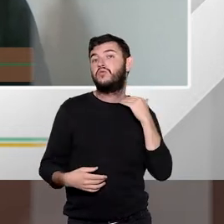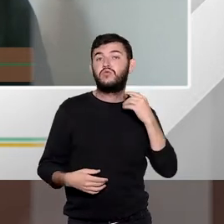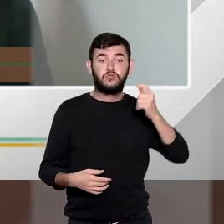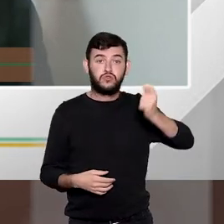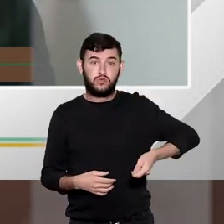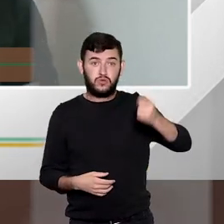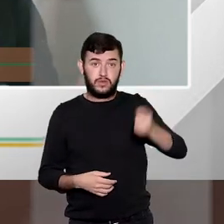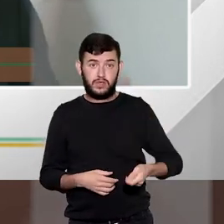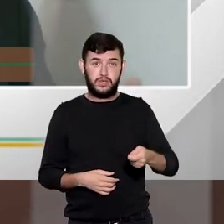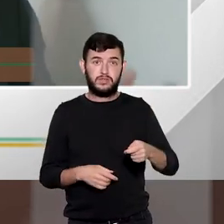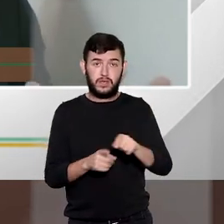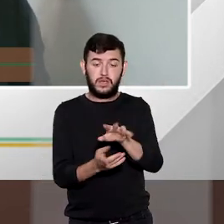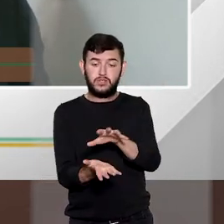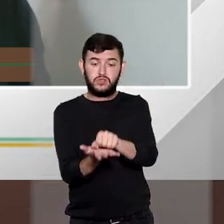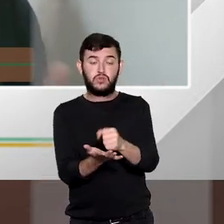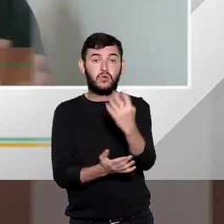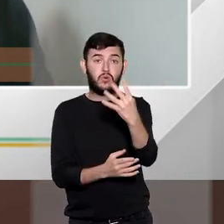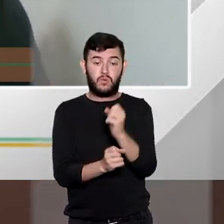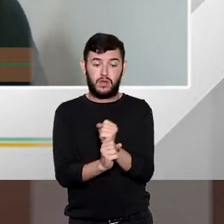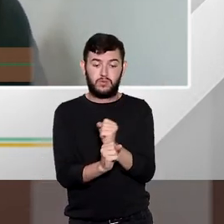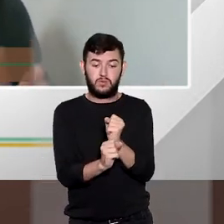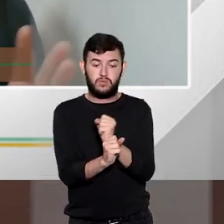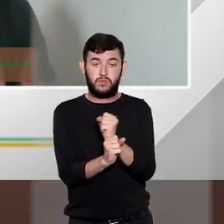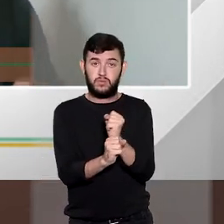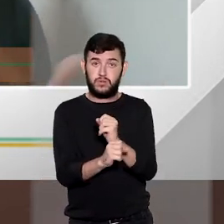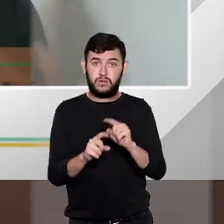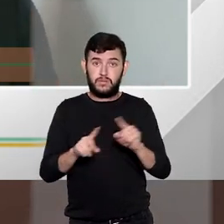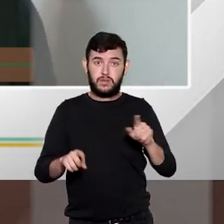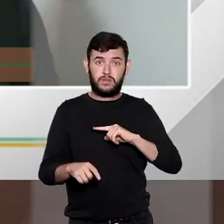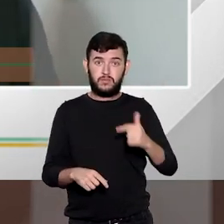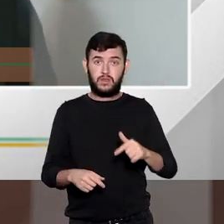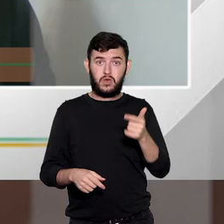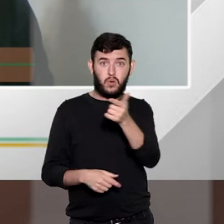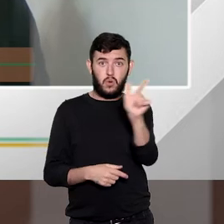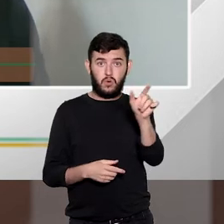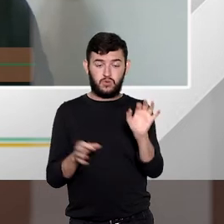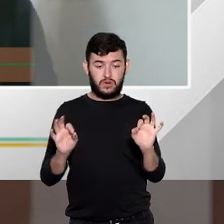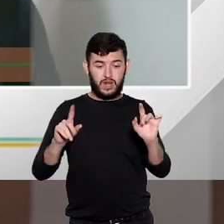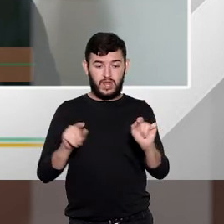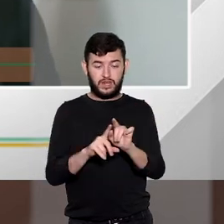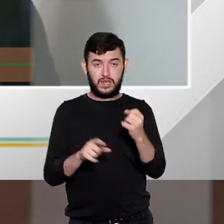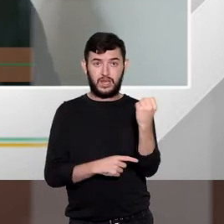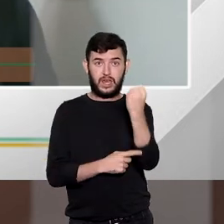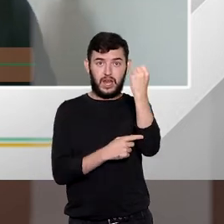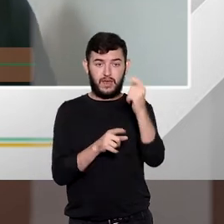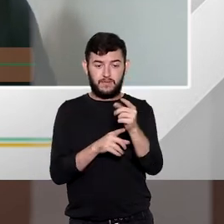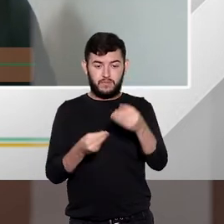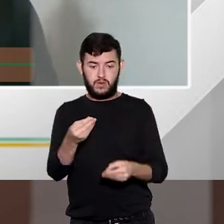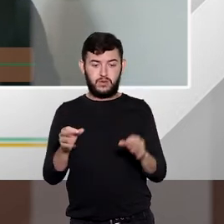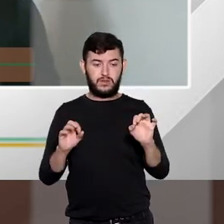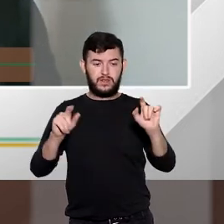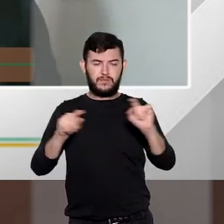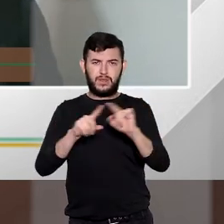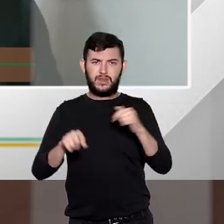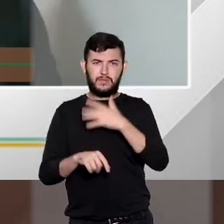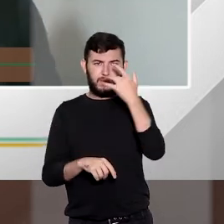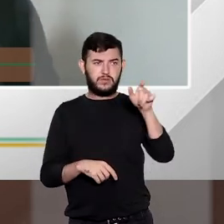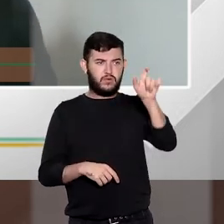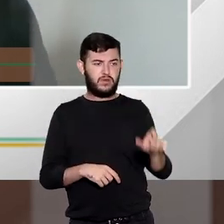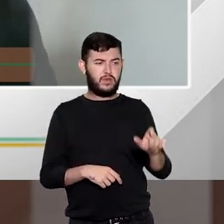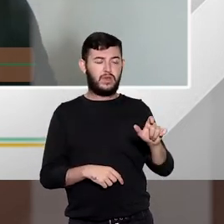fase, digamos que não tem presença de nenhuma agravante e somente atenuante lá, digamos que o réu, ele era,